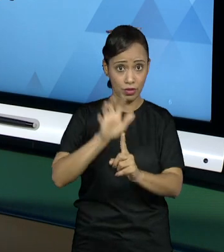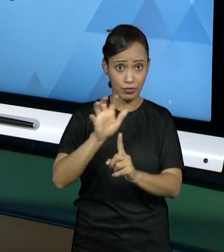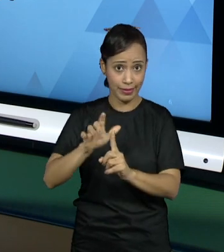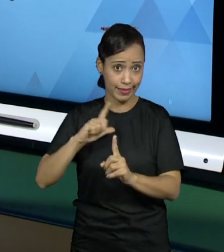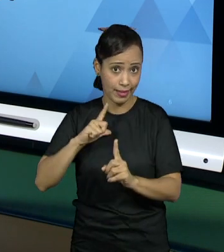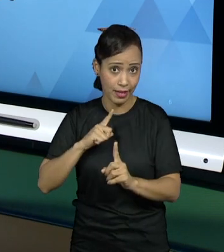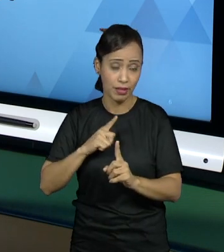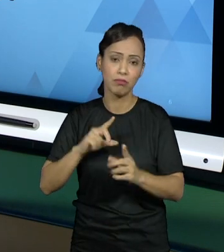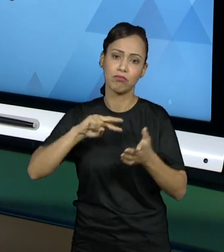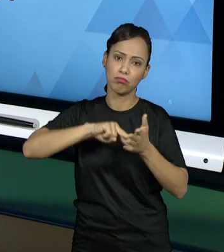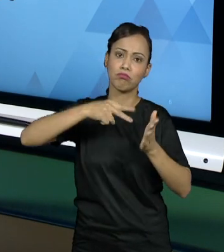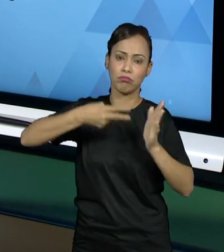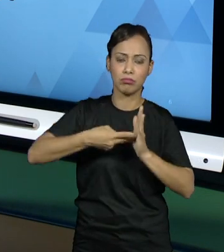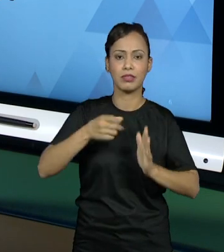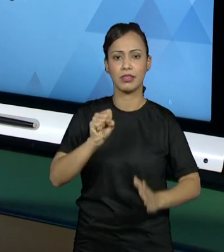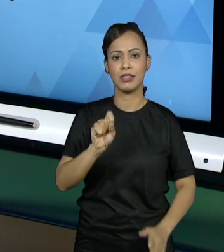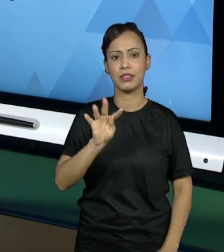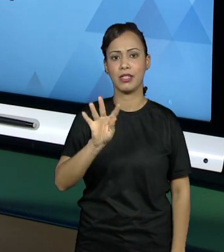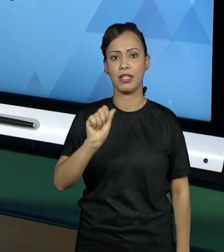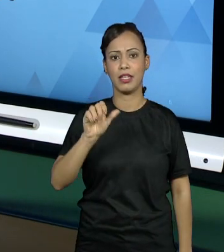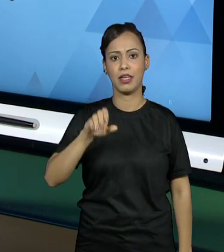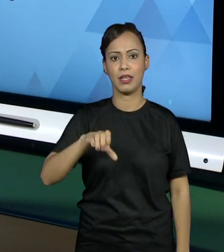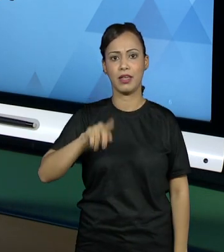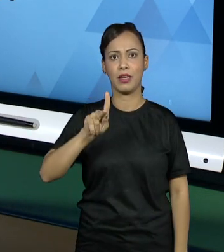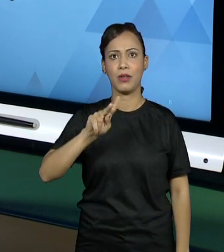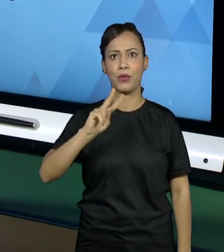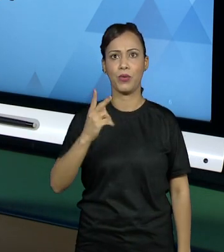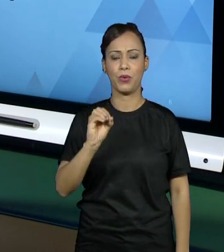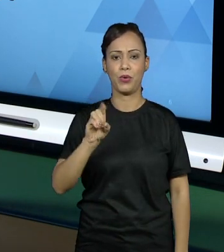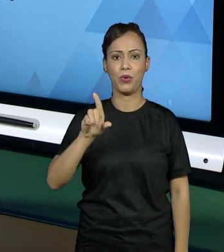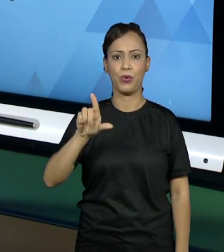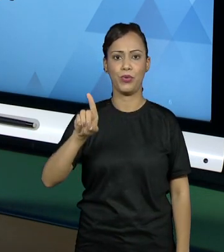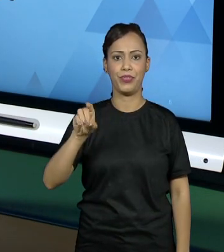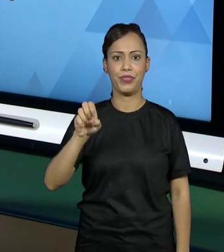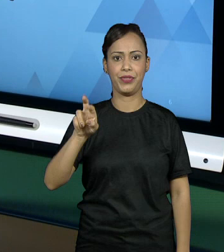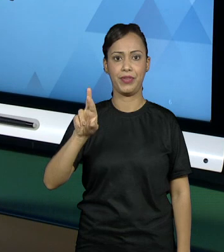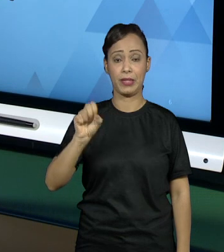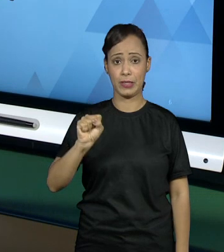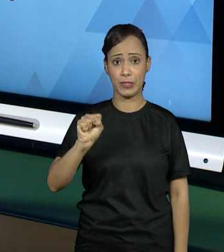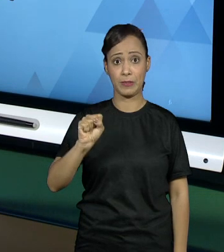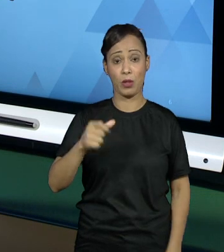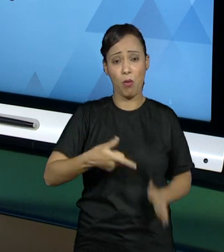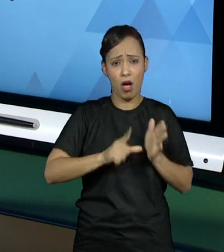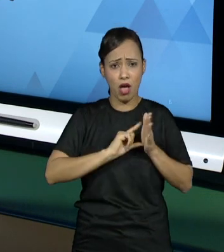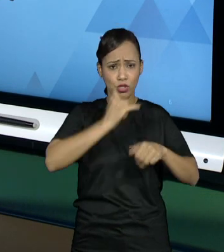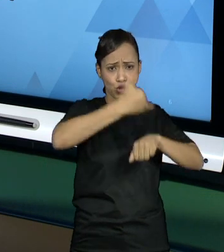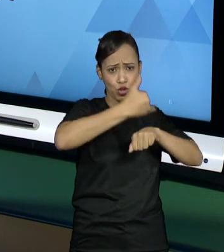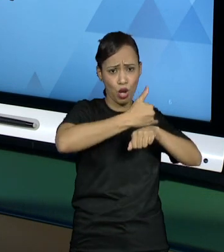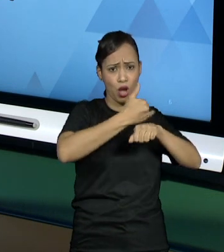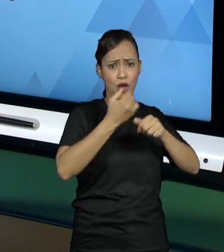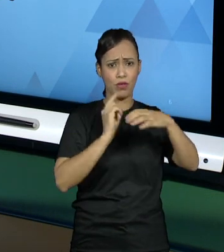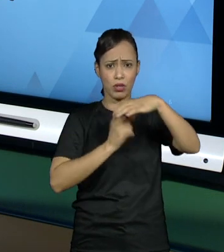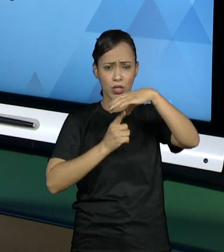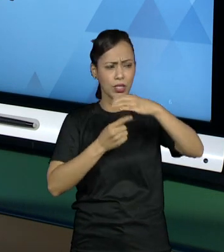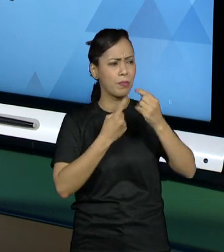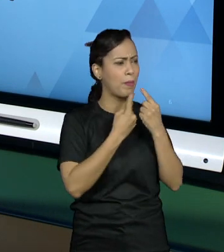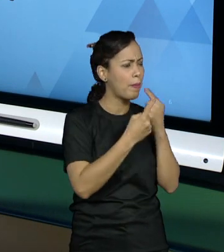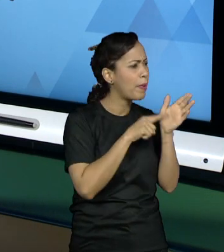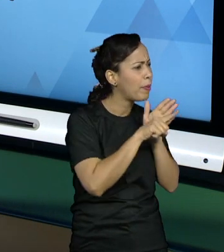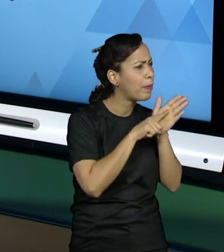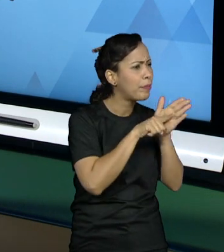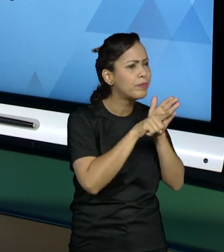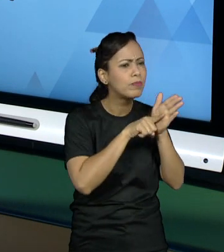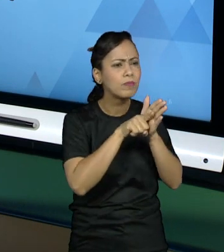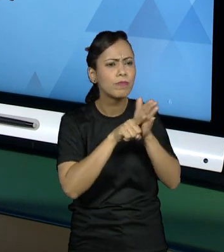stakeholder. Então, faça uma pesquisa com os seus clientes, com os seus chefes, com os vizinhos.